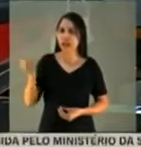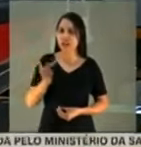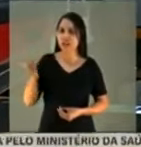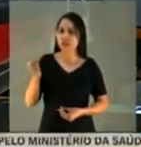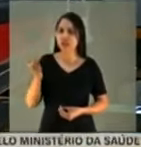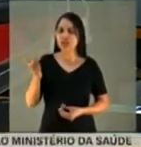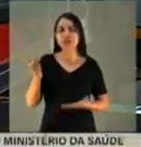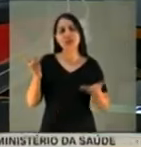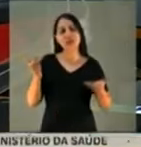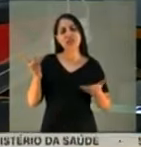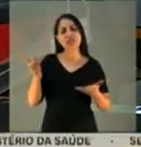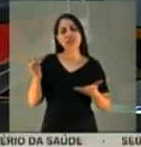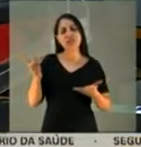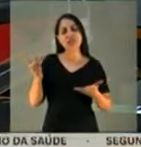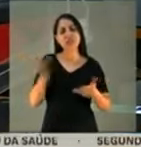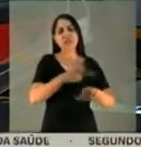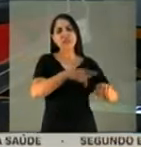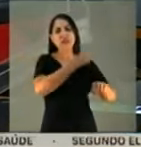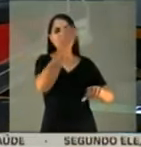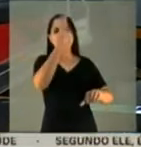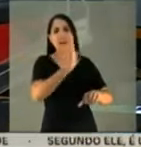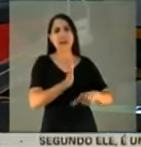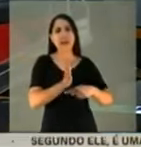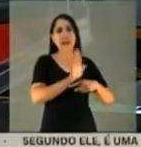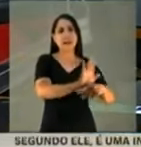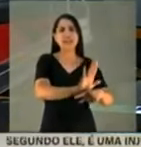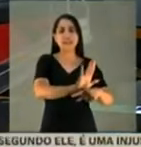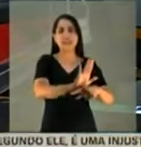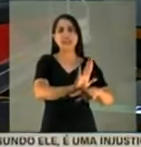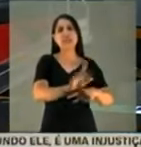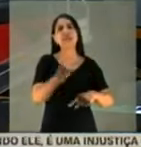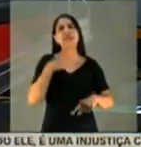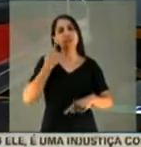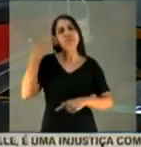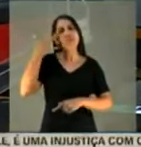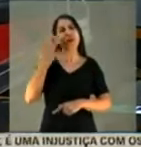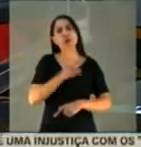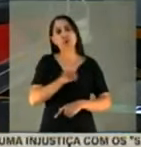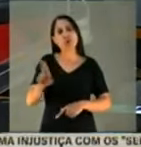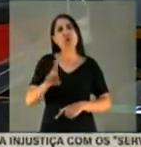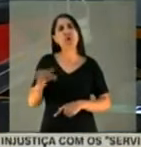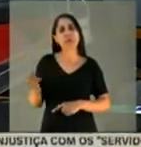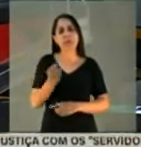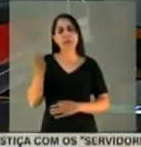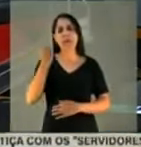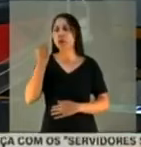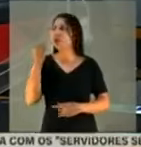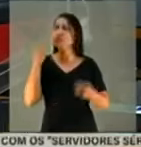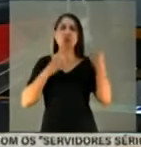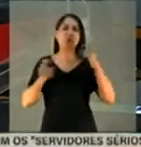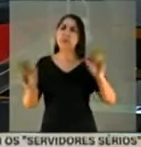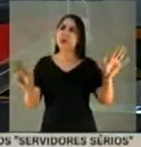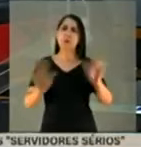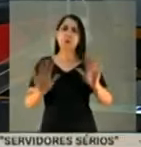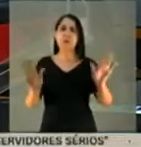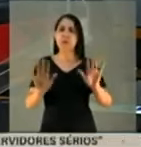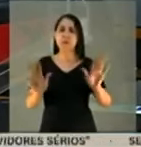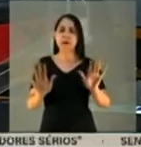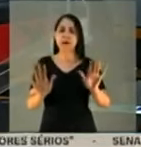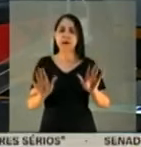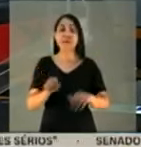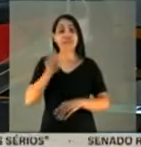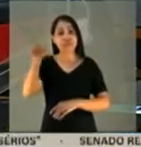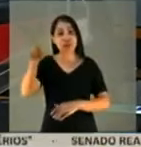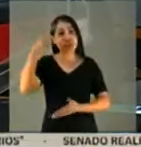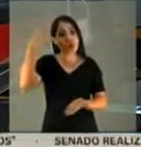o depoimento a favor do país. É muito importante que diga o nome. Até porque não se preocupe. Vossa Excelência diz que